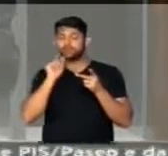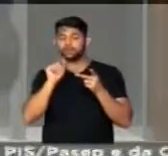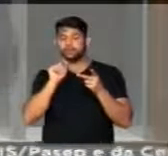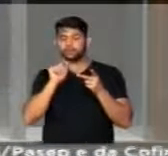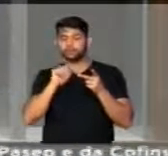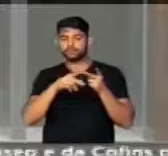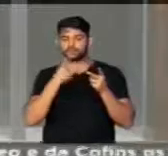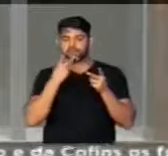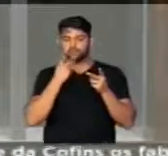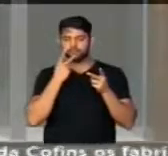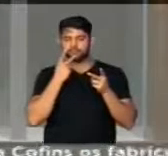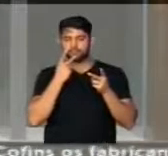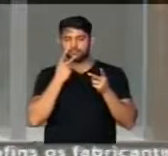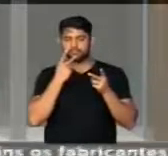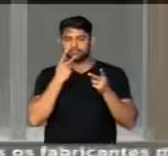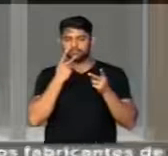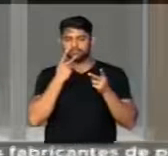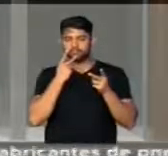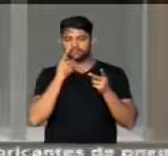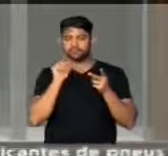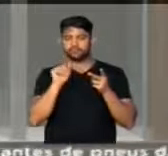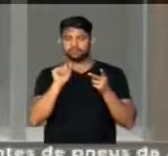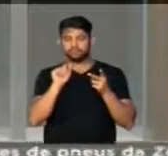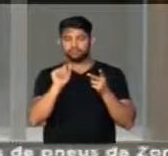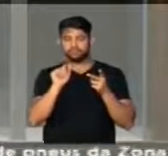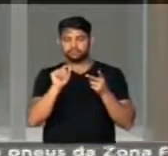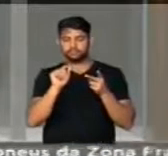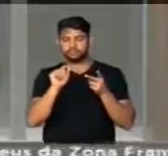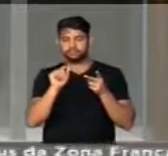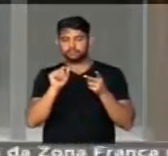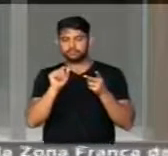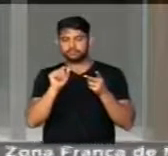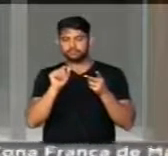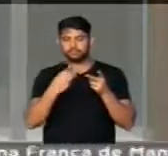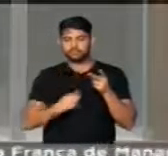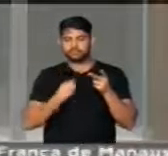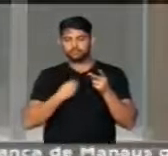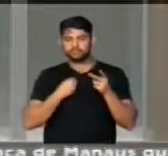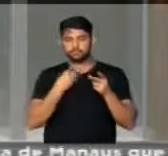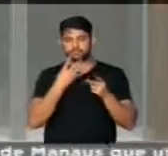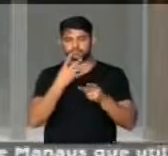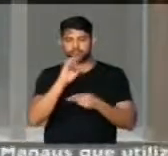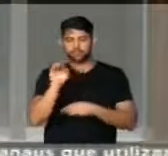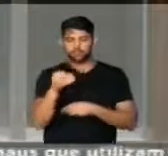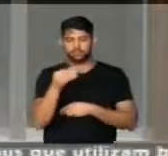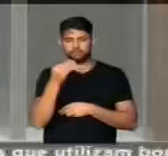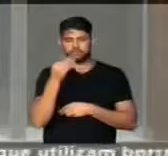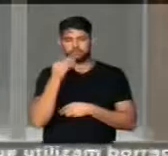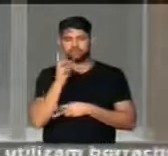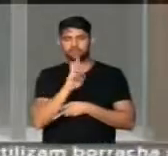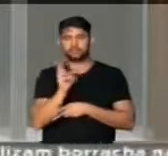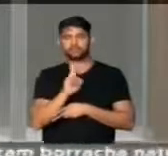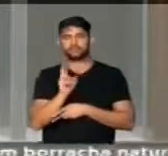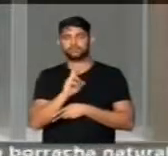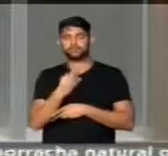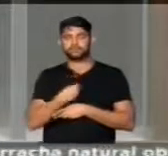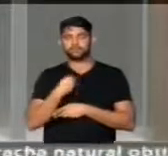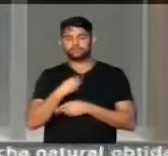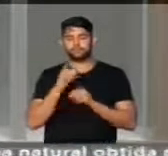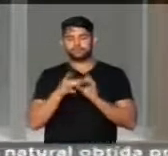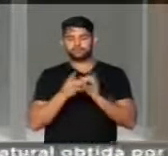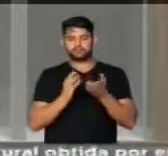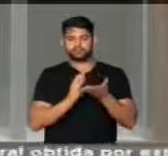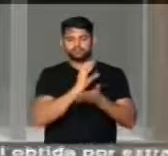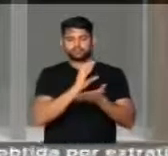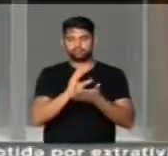Ele disse que havia 40 milhões de reais que seriam